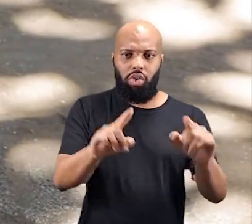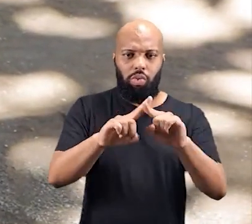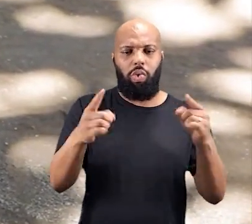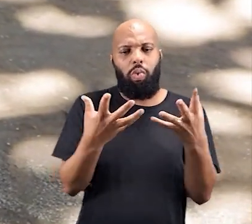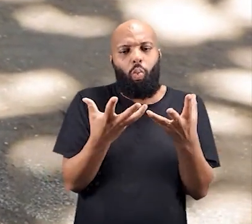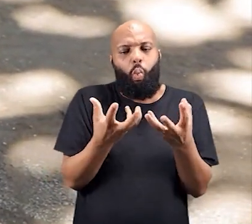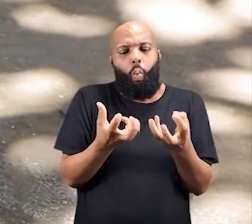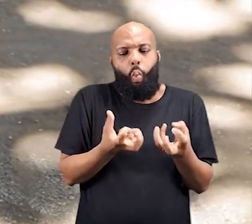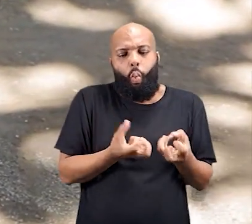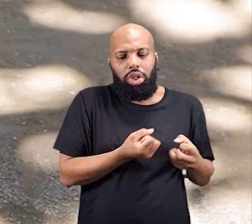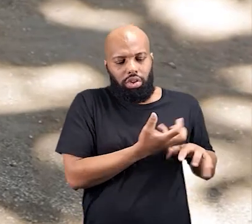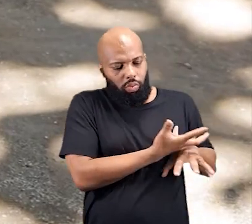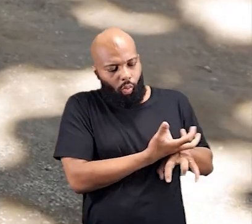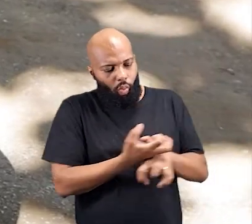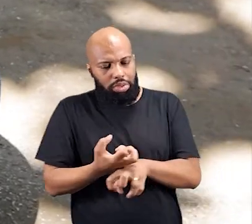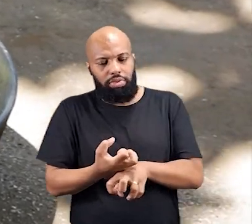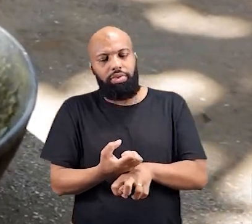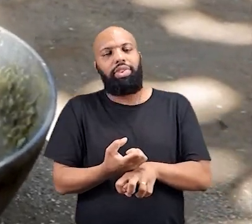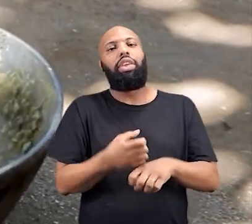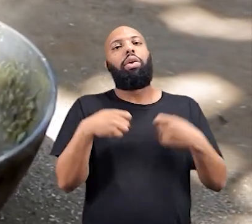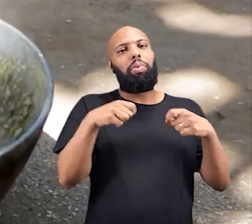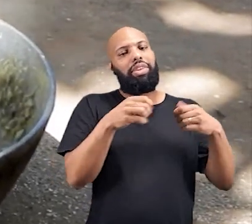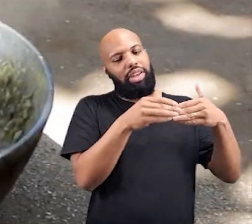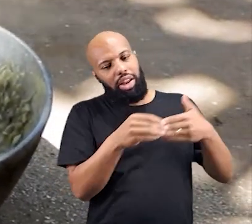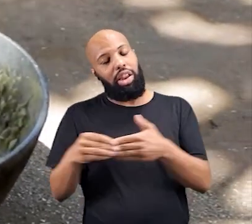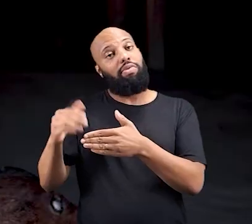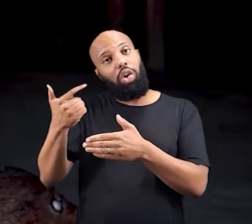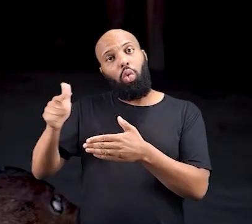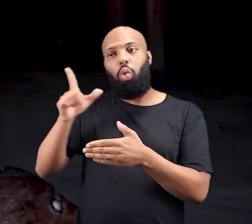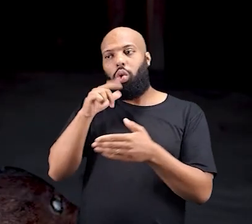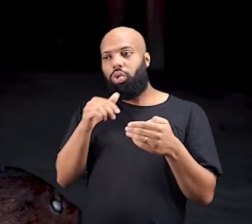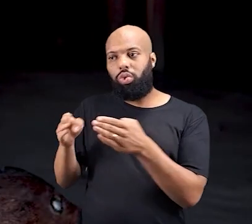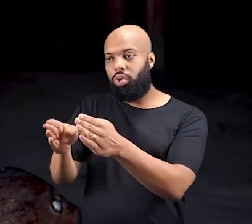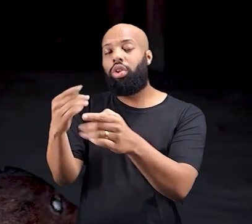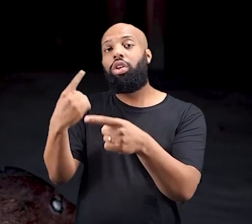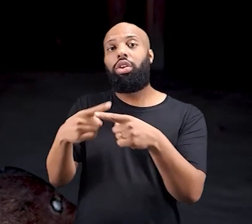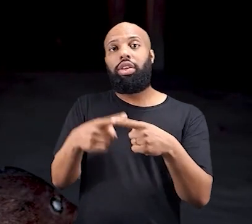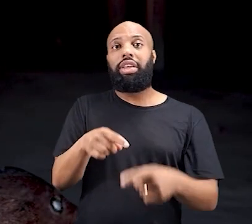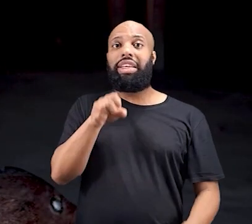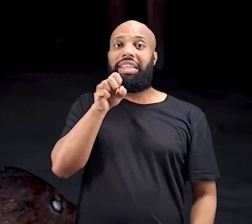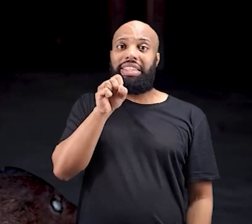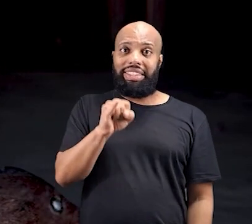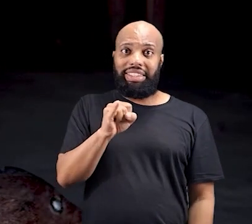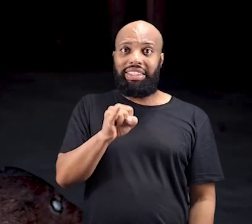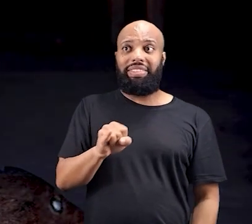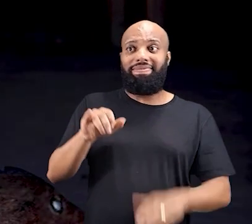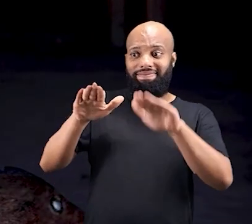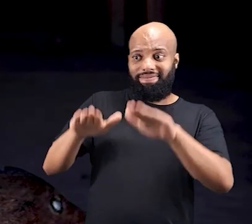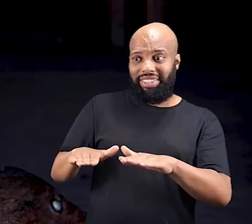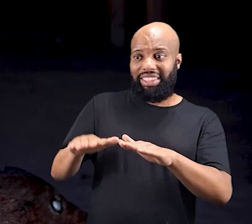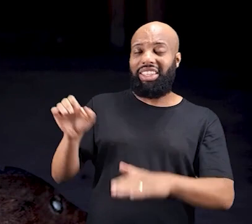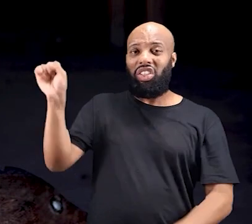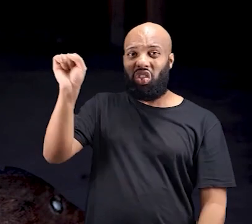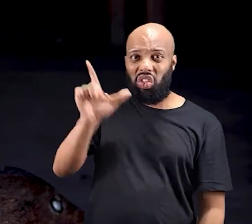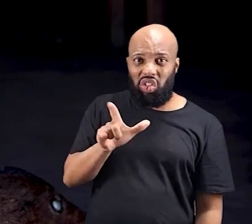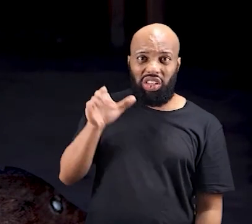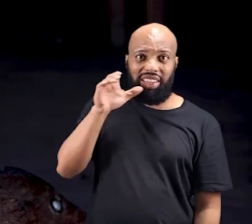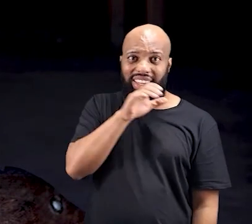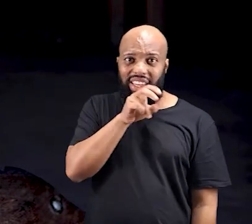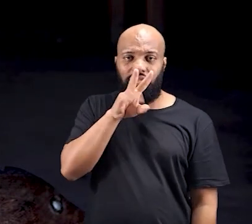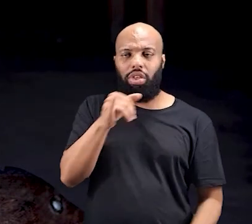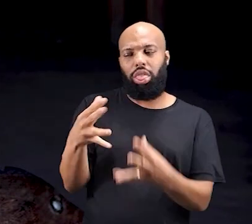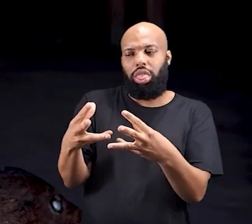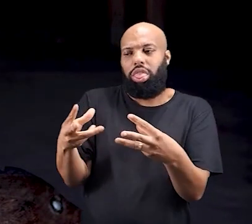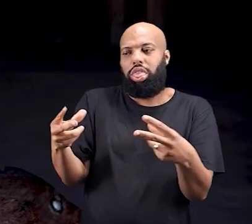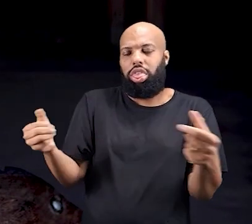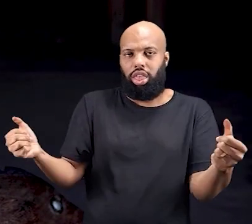ficar muito quente, vai estragar a massa de Piqui. Fica um ano dentro do rio guardado. Os homens têm que achar